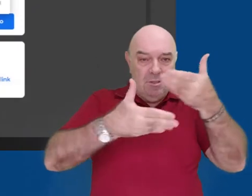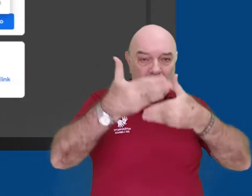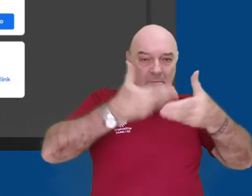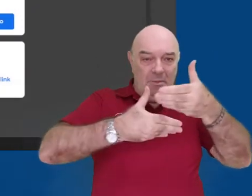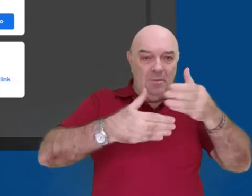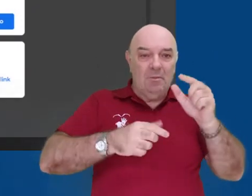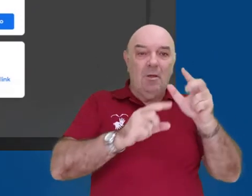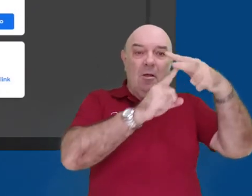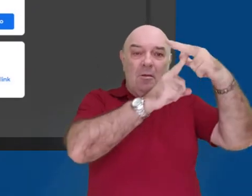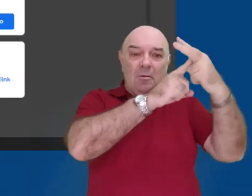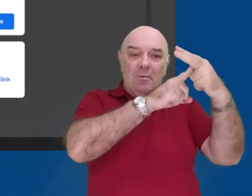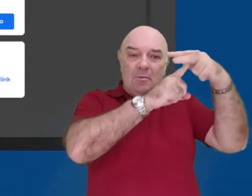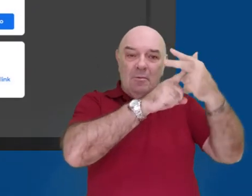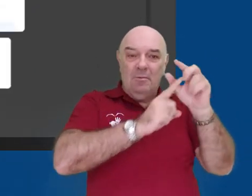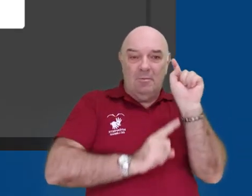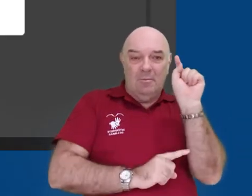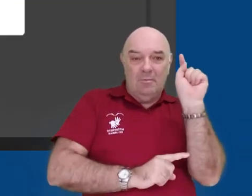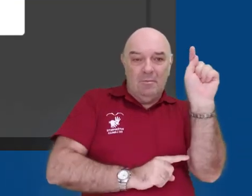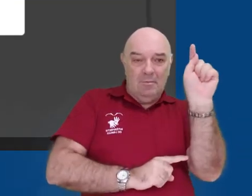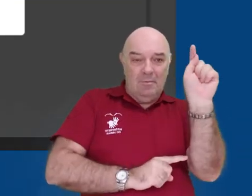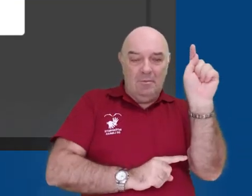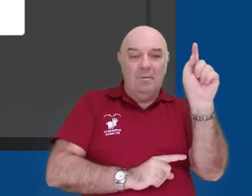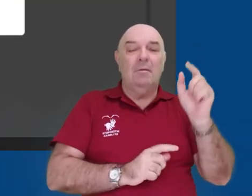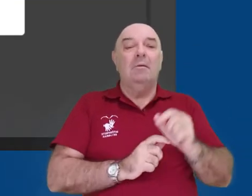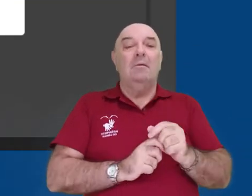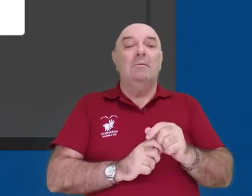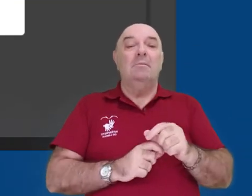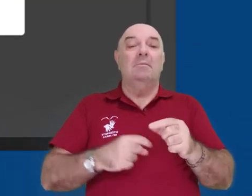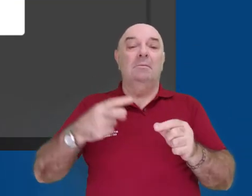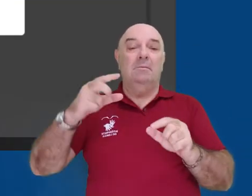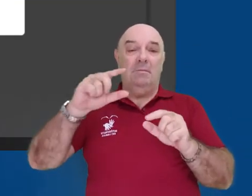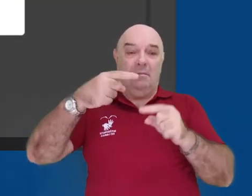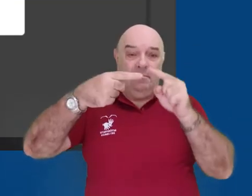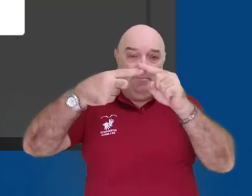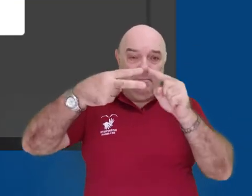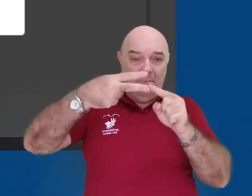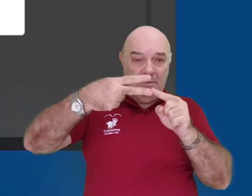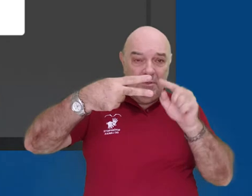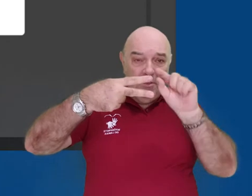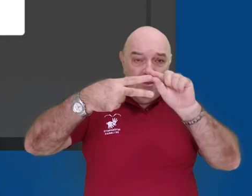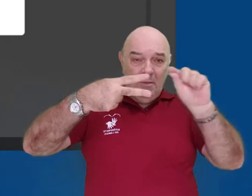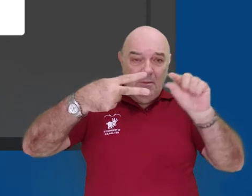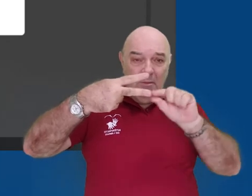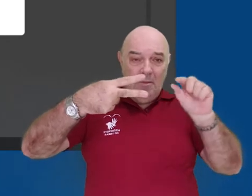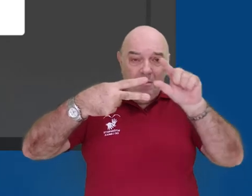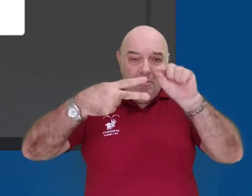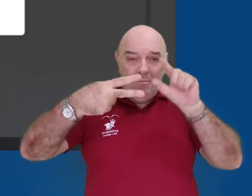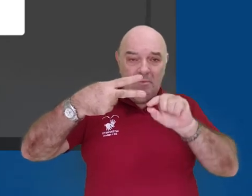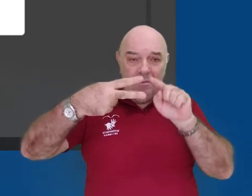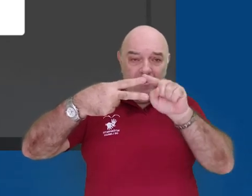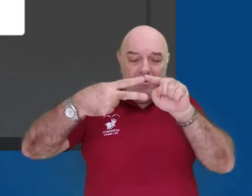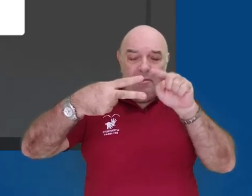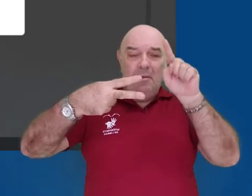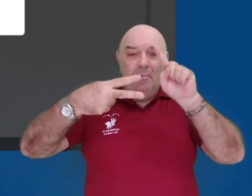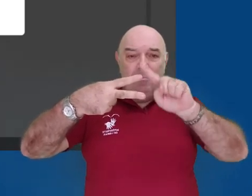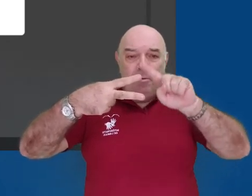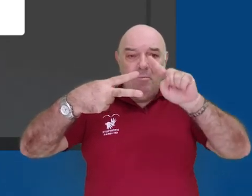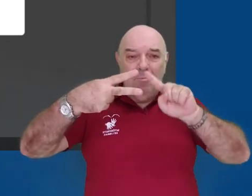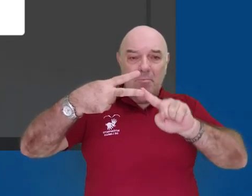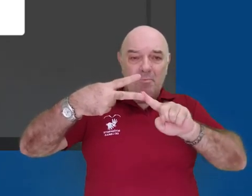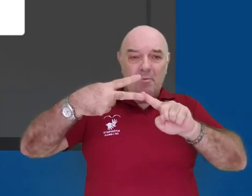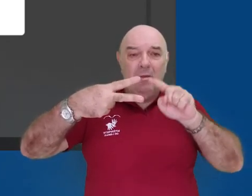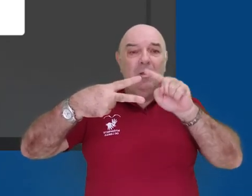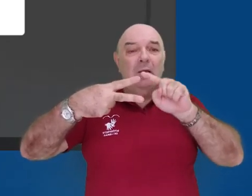clique na engrenagem no canto superior direito. Se a primeira opção estiver marcada, editores com quem você compartilhou este arquivo